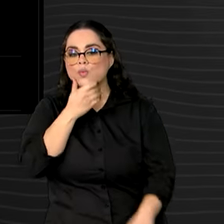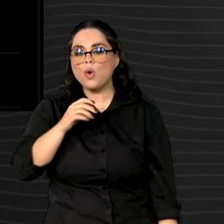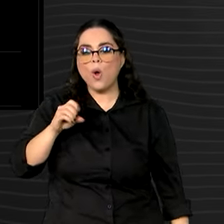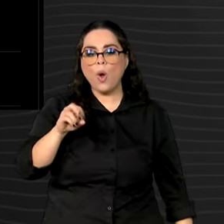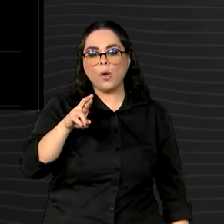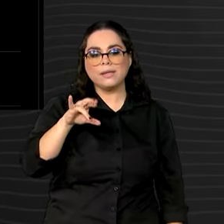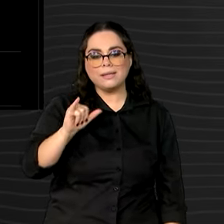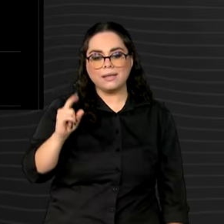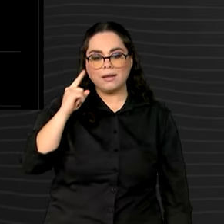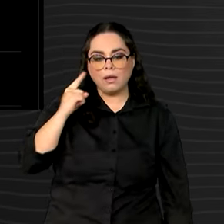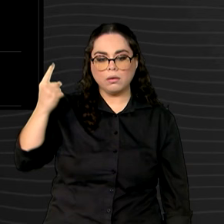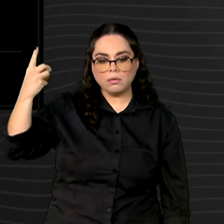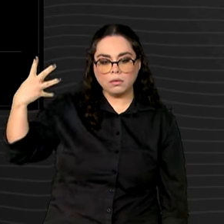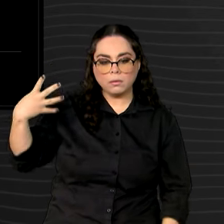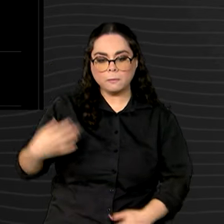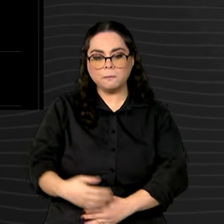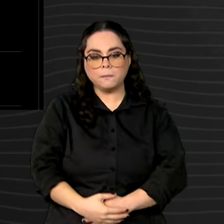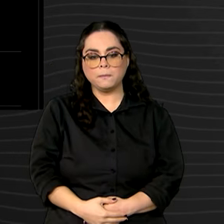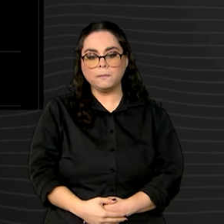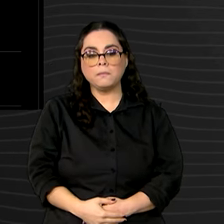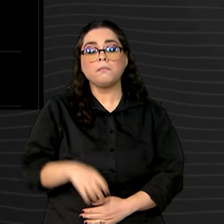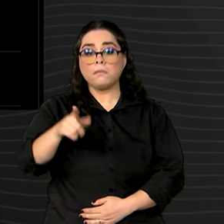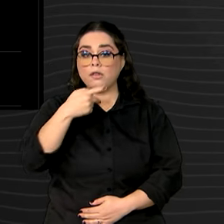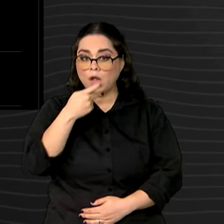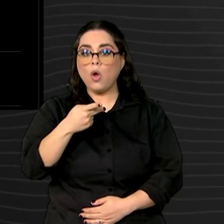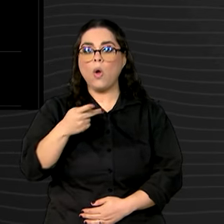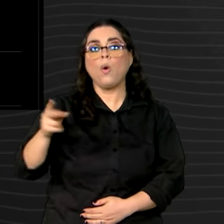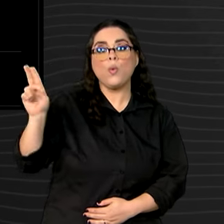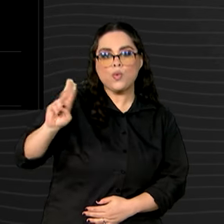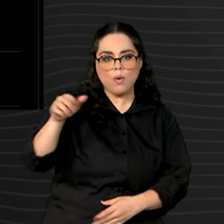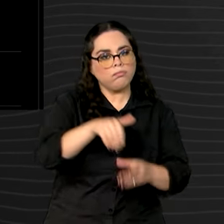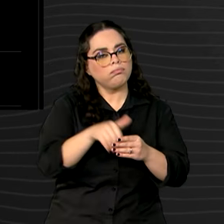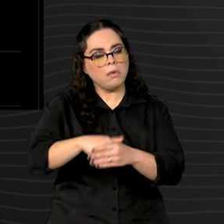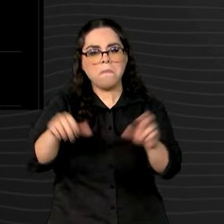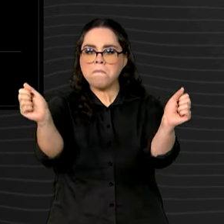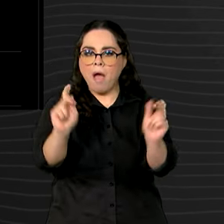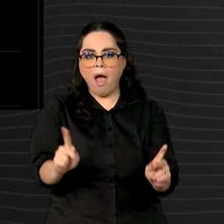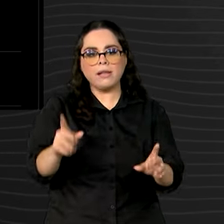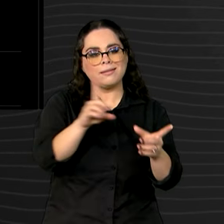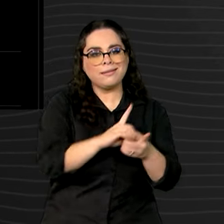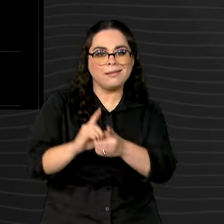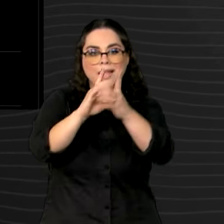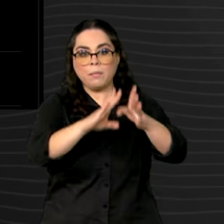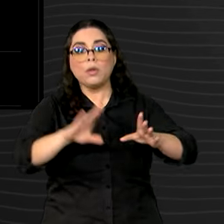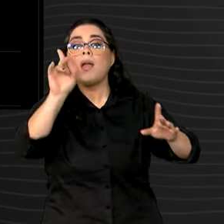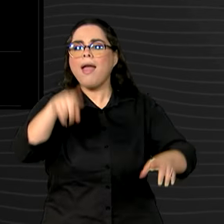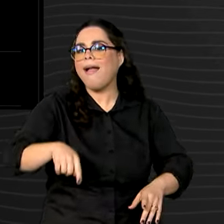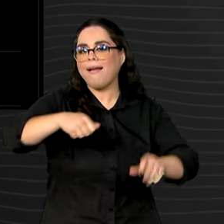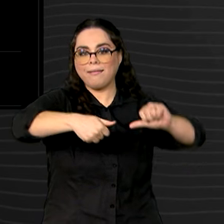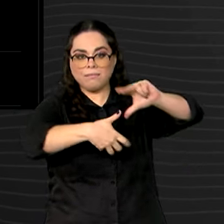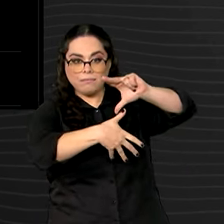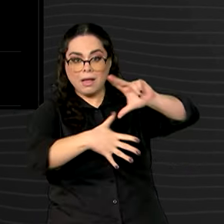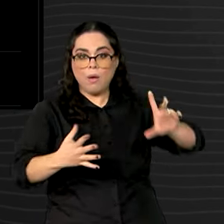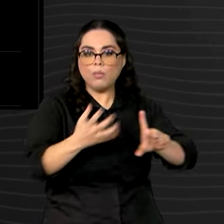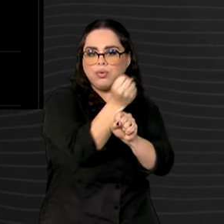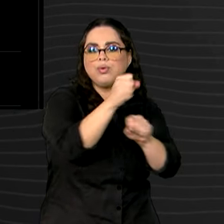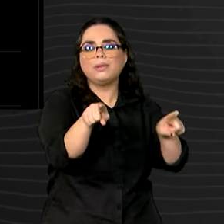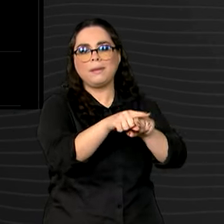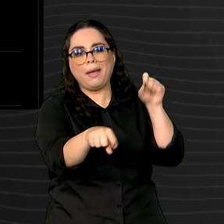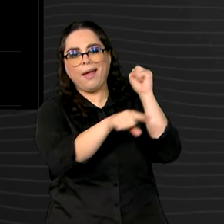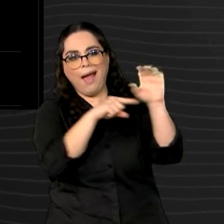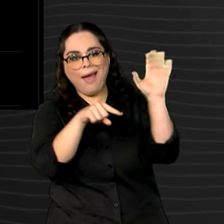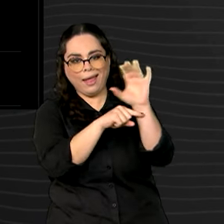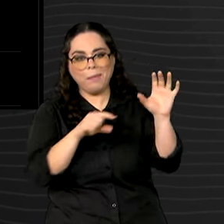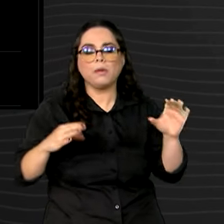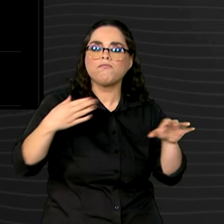Amandu. Lula destacou que as eleições foram democráticas e pacíficas e que essa é uma vitória de toda a América Latina e Caribe. O presidente também